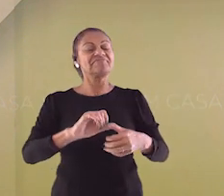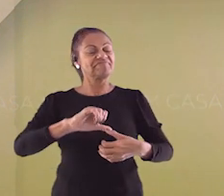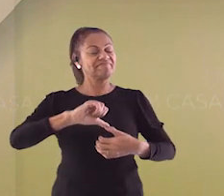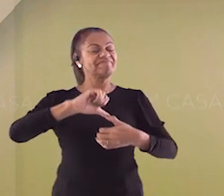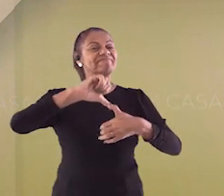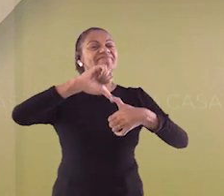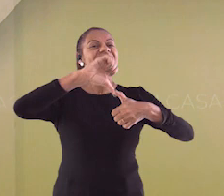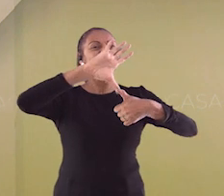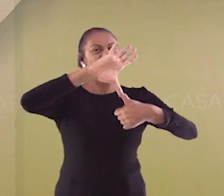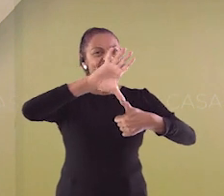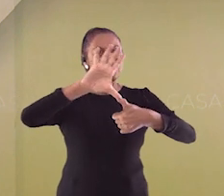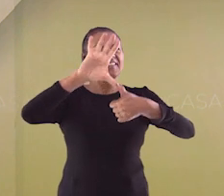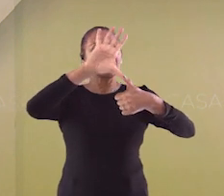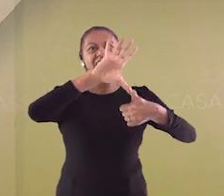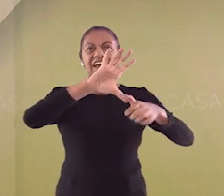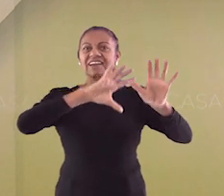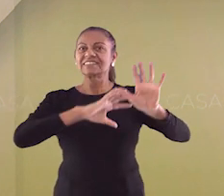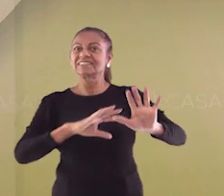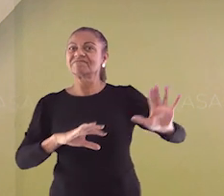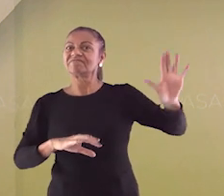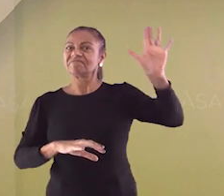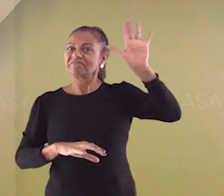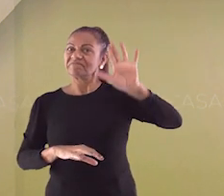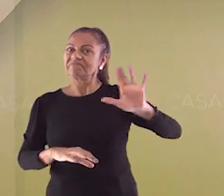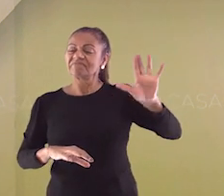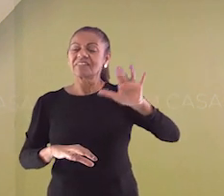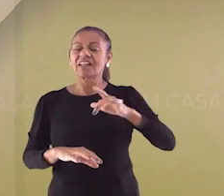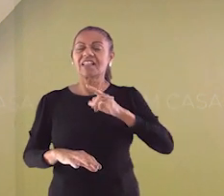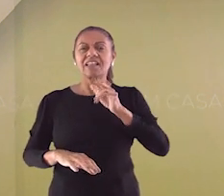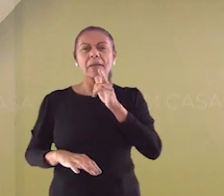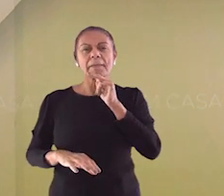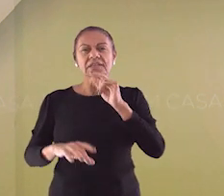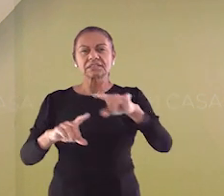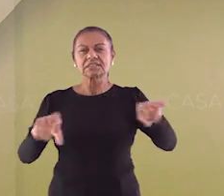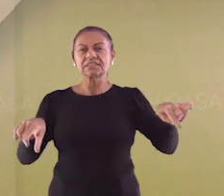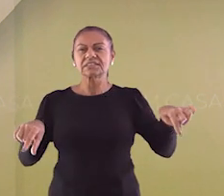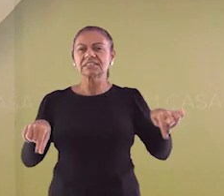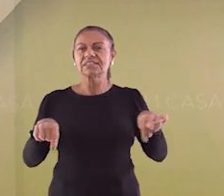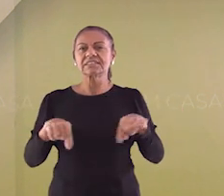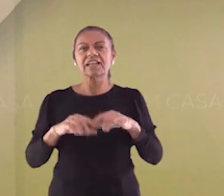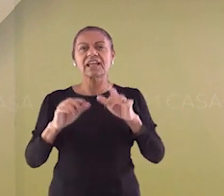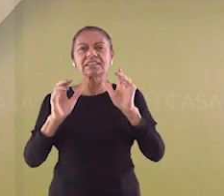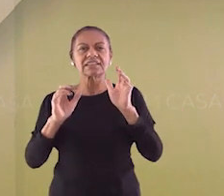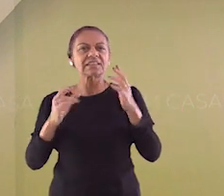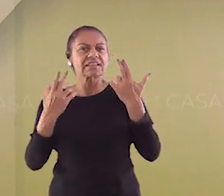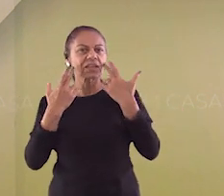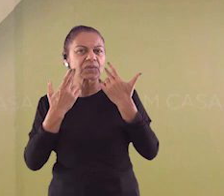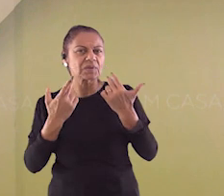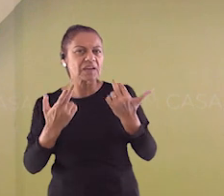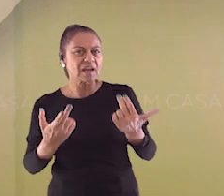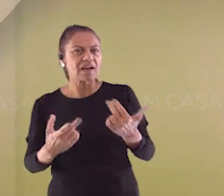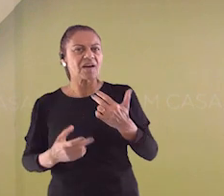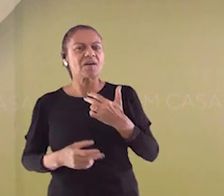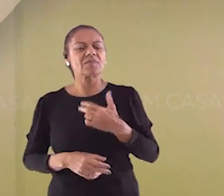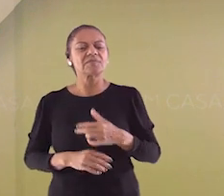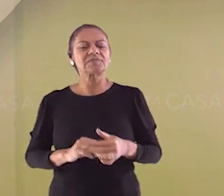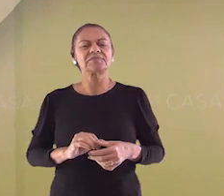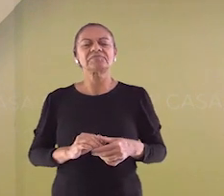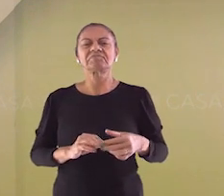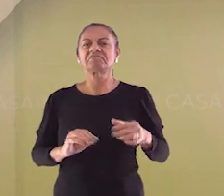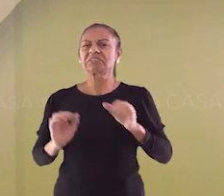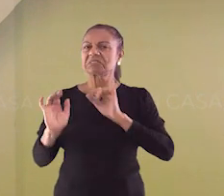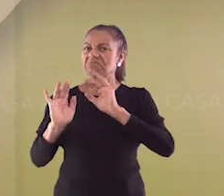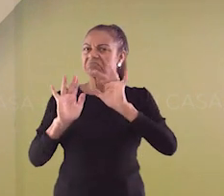mais famosos do nordeste, com as suas piscinas naturais, águas calmas, claras e